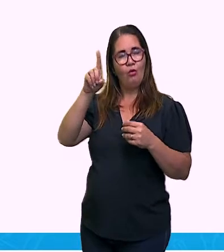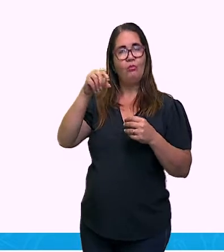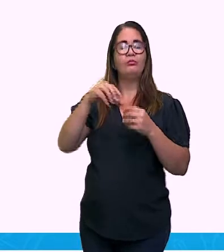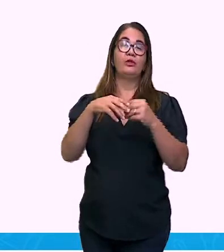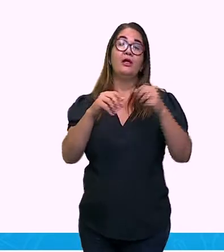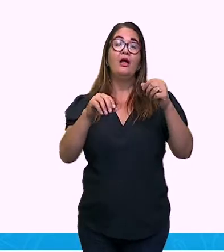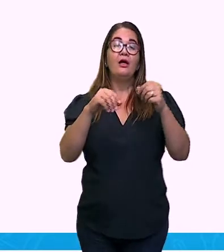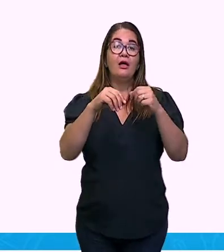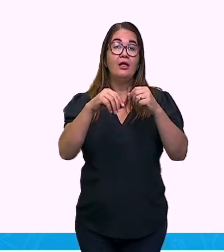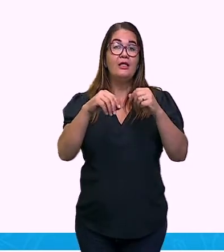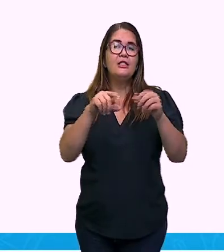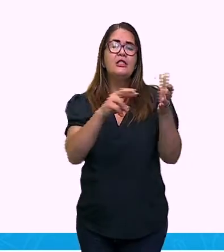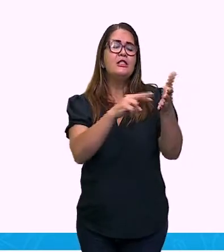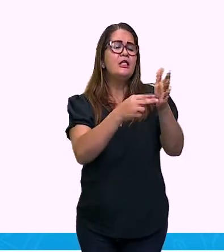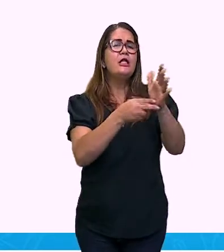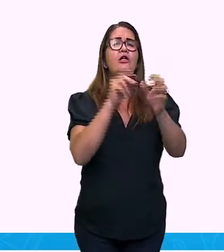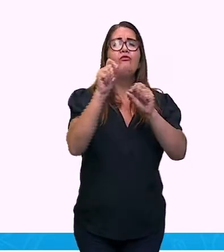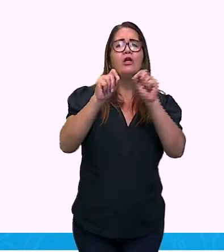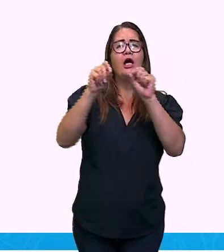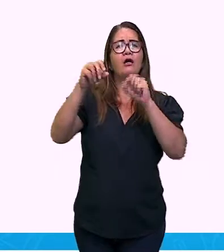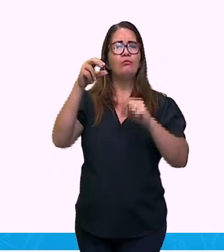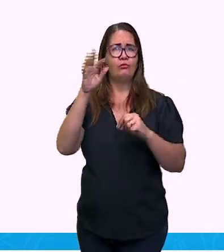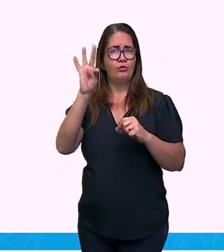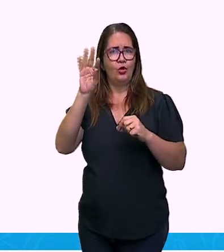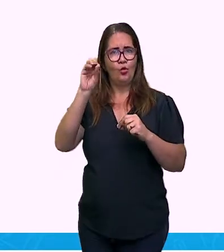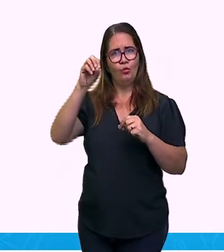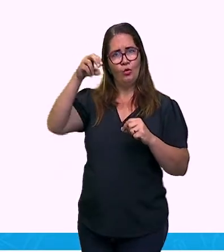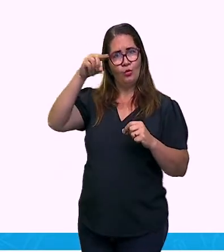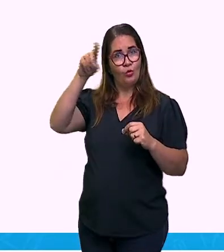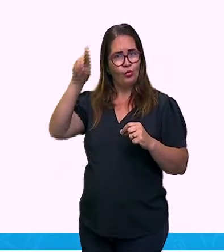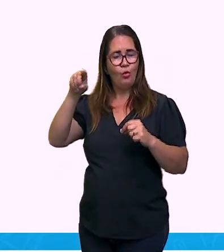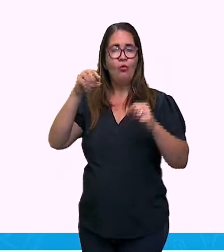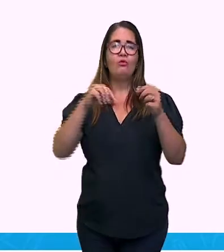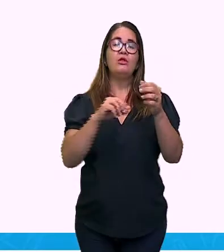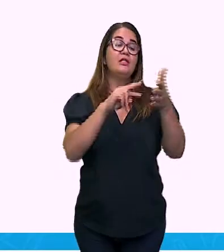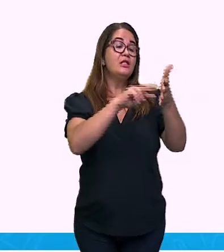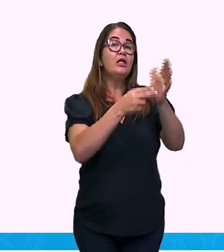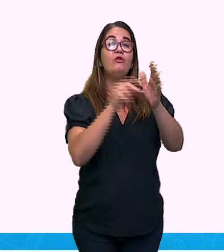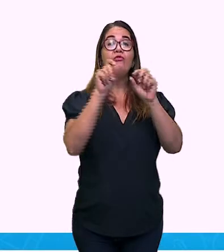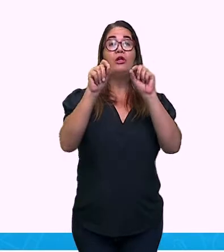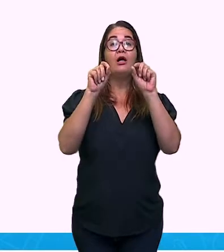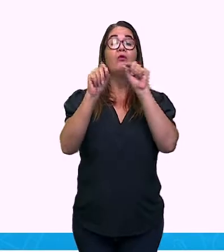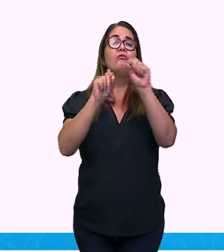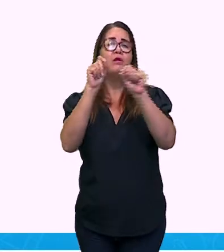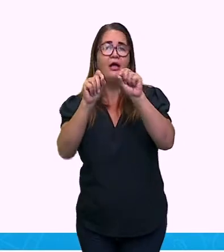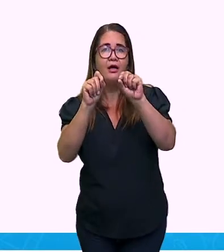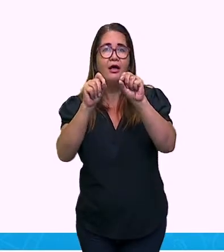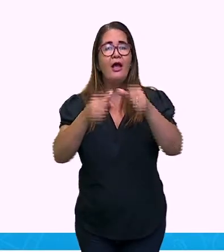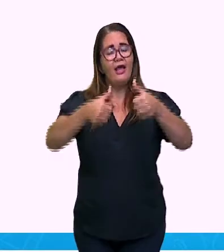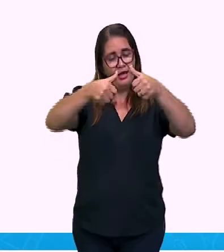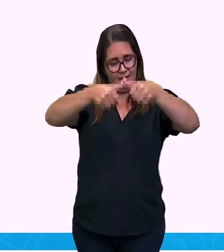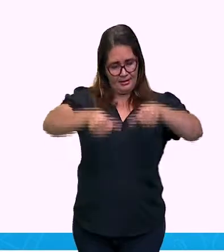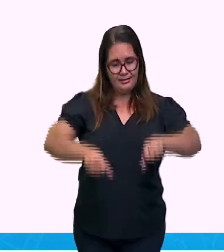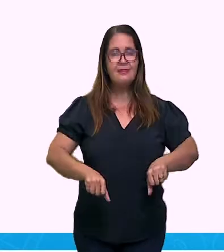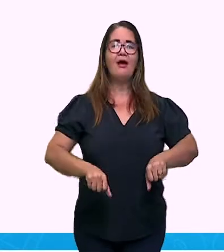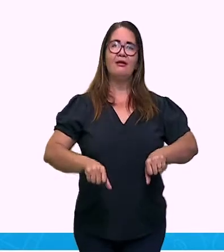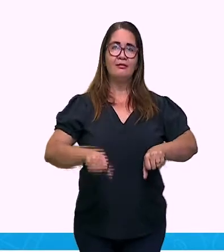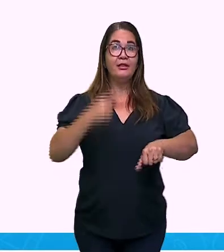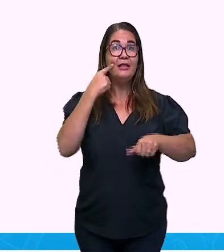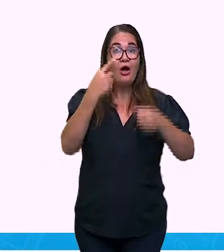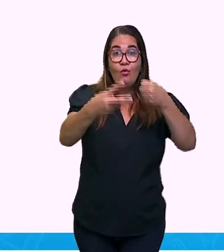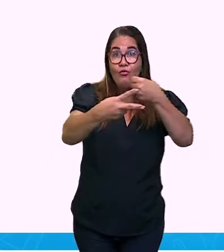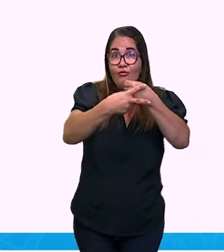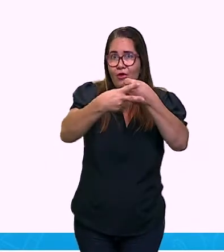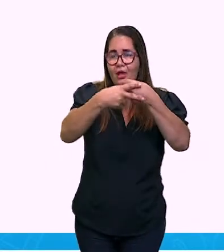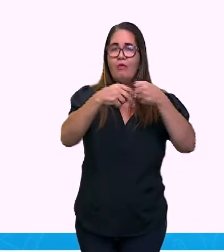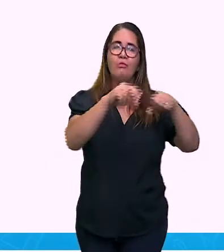Então por isso é uma frase verbal. E a outra frase é nominal, porque não tem verbo. Ela tem